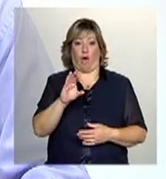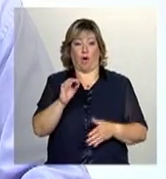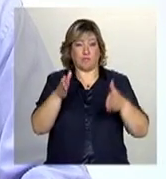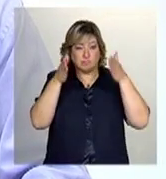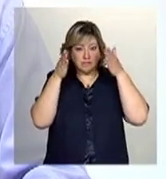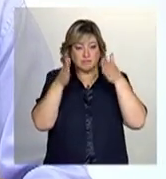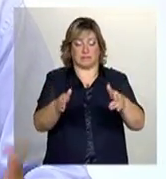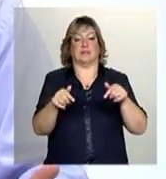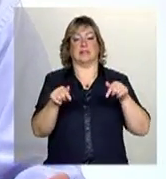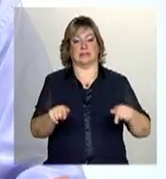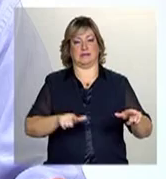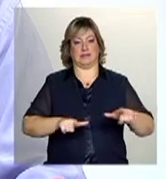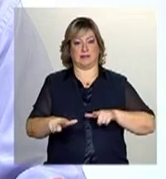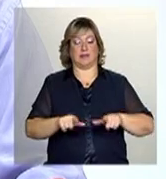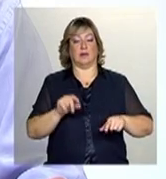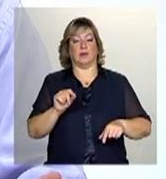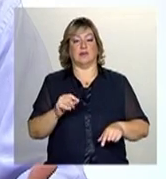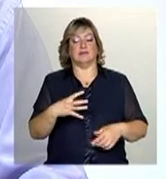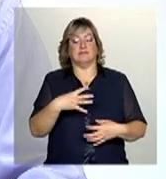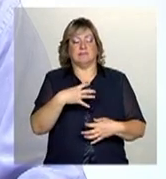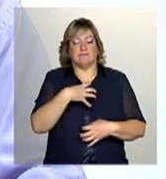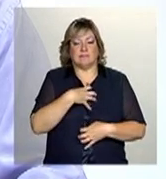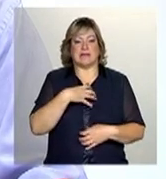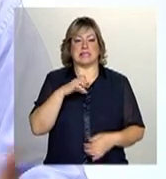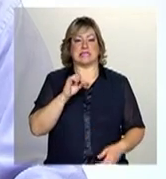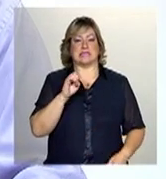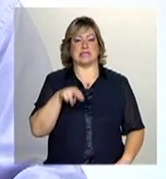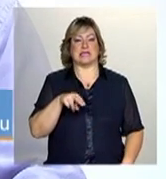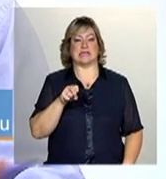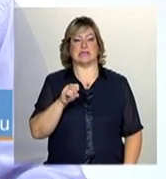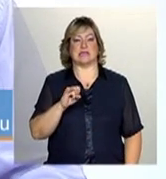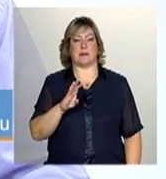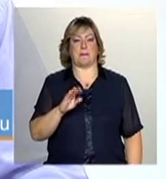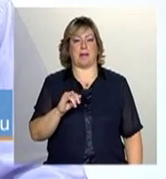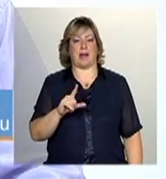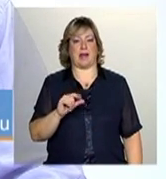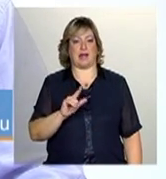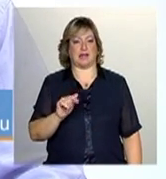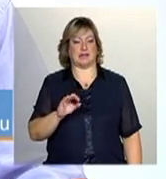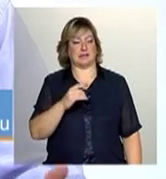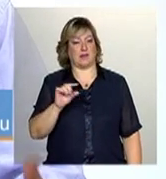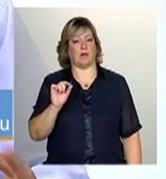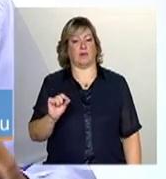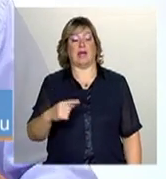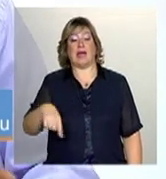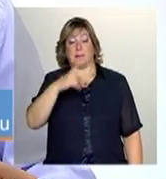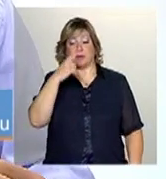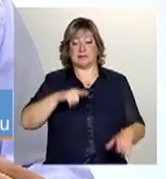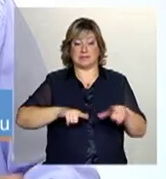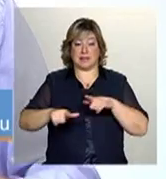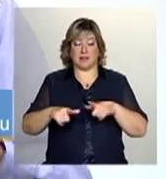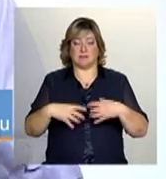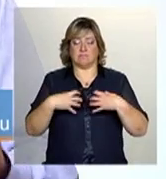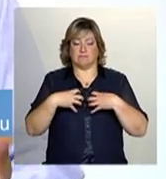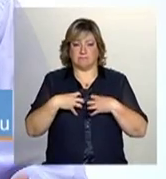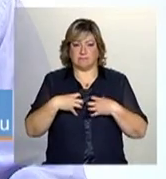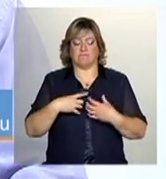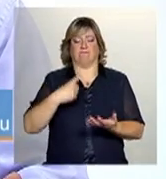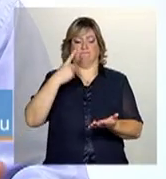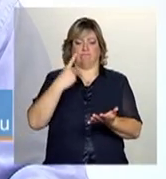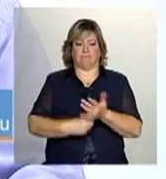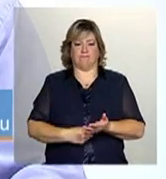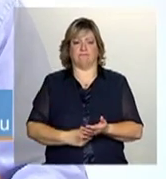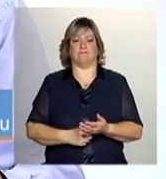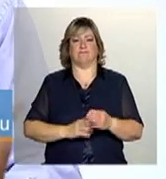mote do trabalho, é a dessensibilização, antes de tudo, né, de sensibilizar esses gestores, de eles se comprometer,